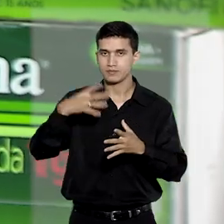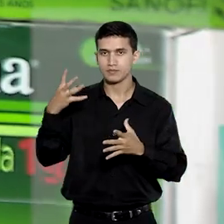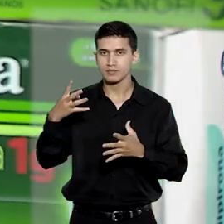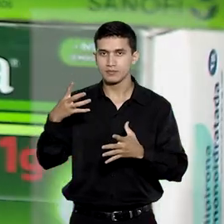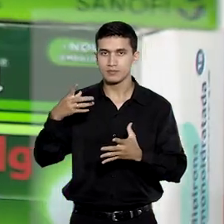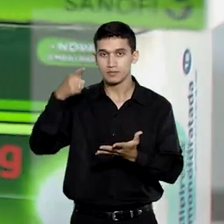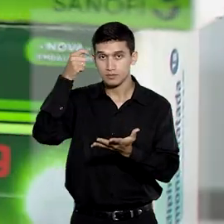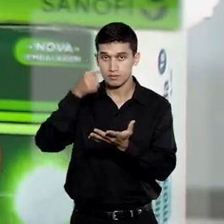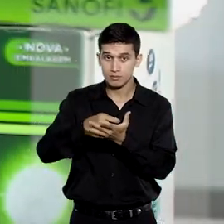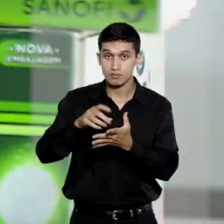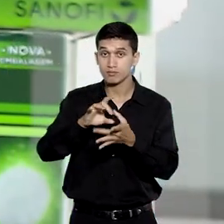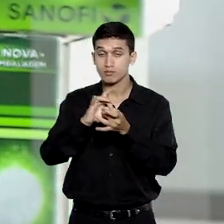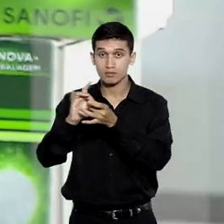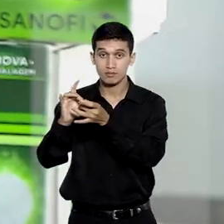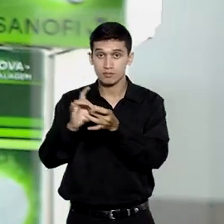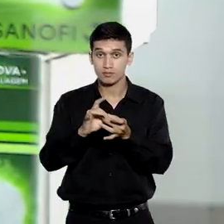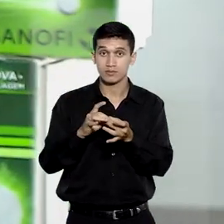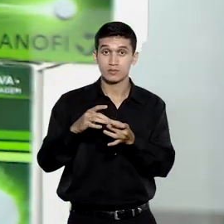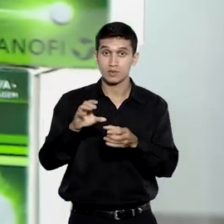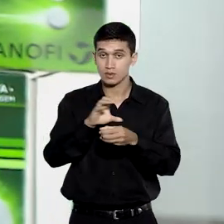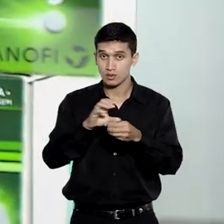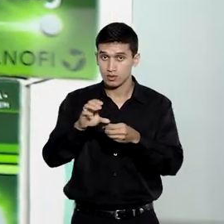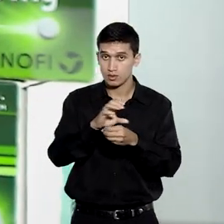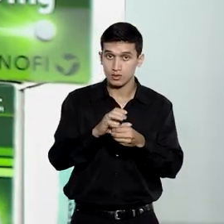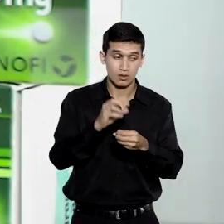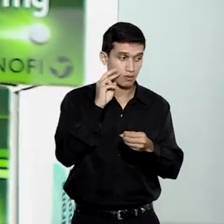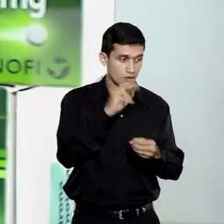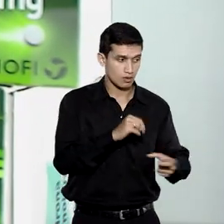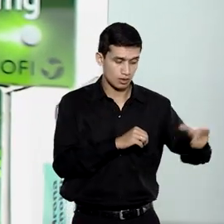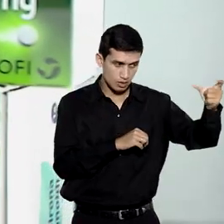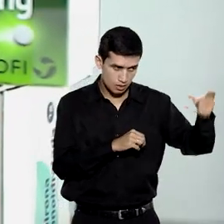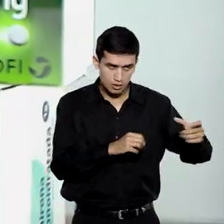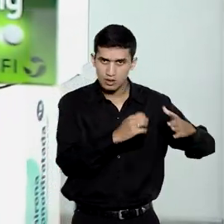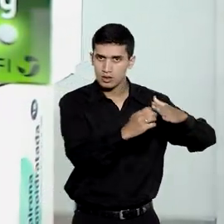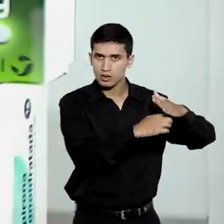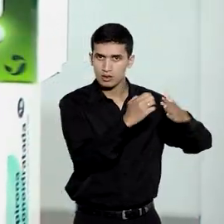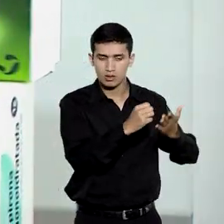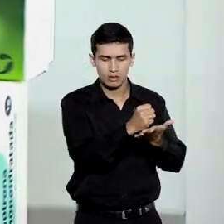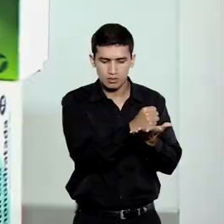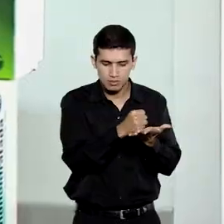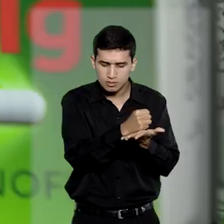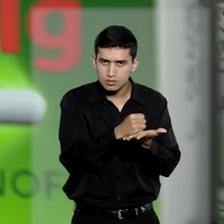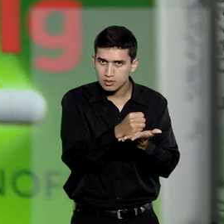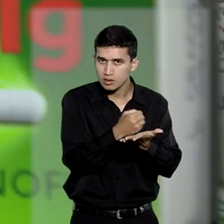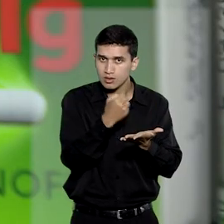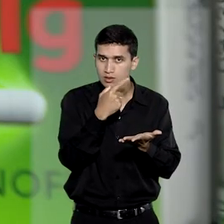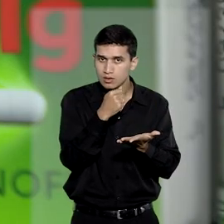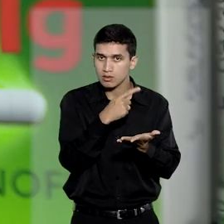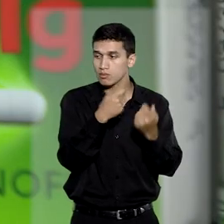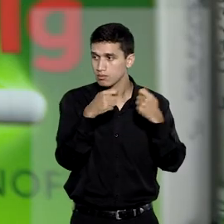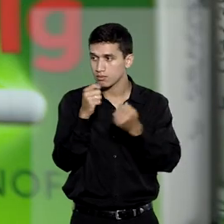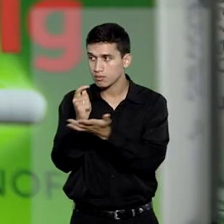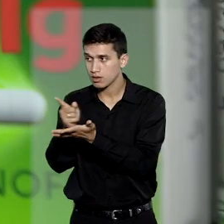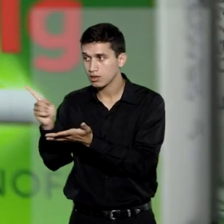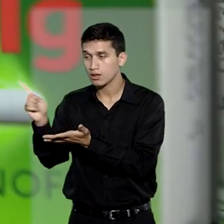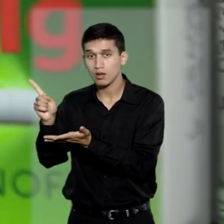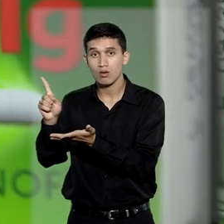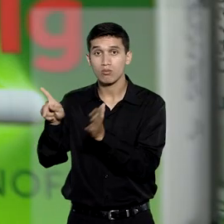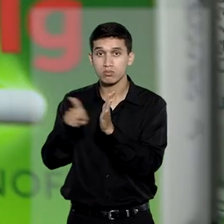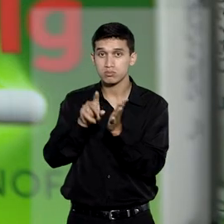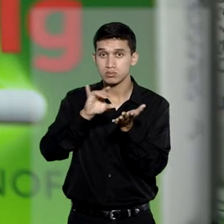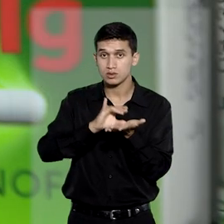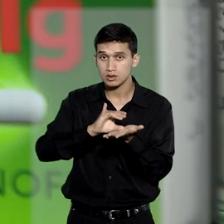decisão unânime, o colegiado isentou o laboratório fabricante do analgésico novalgina do dever de indenizar uma